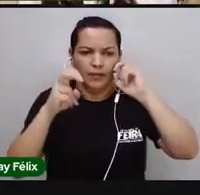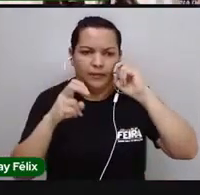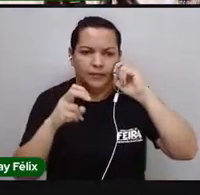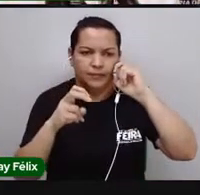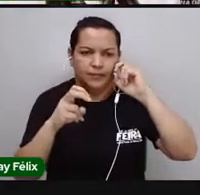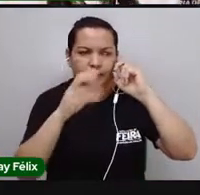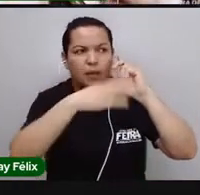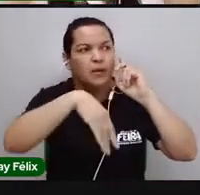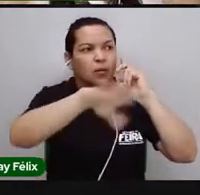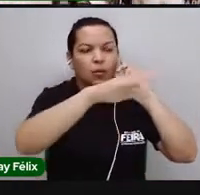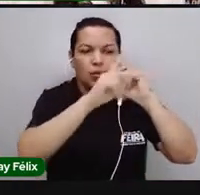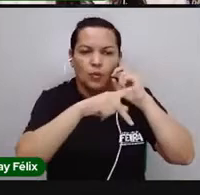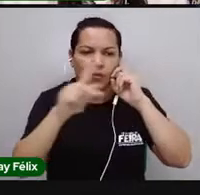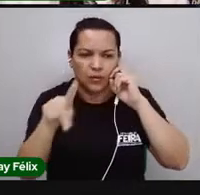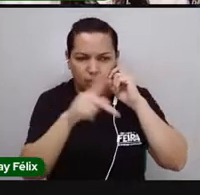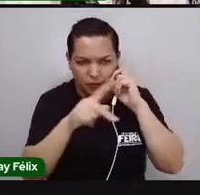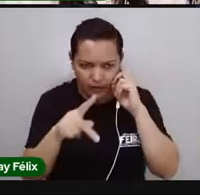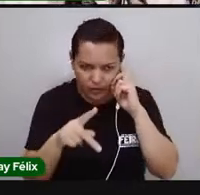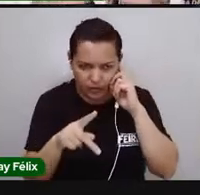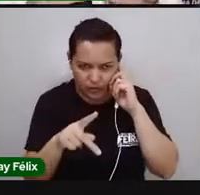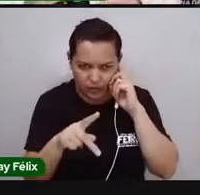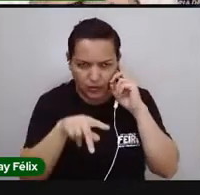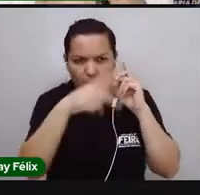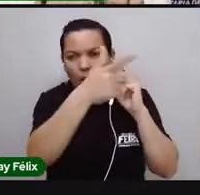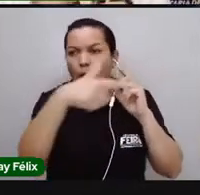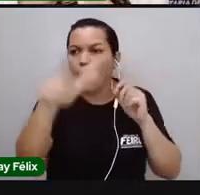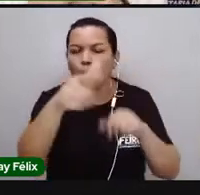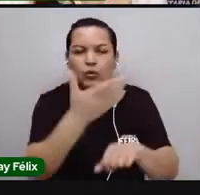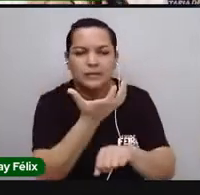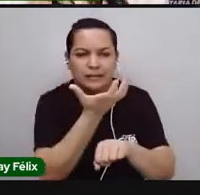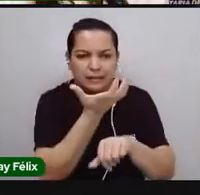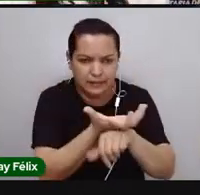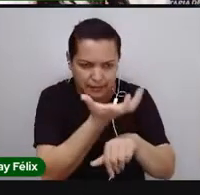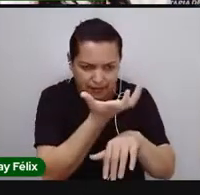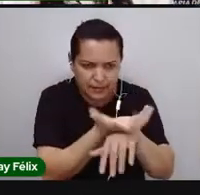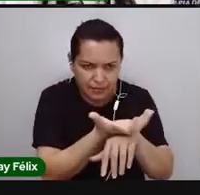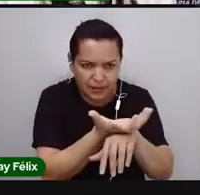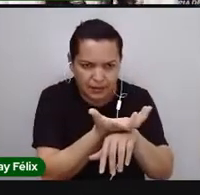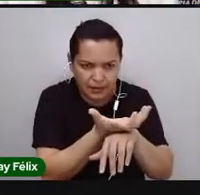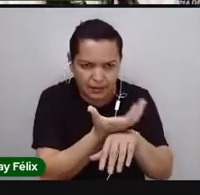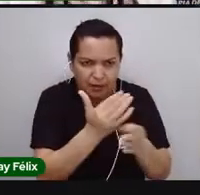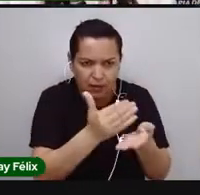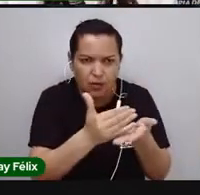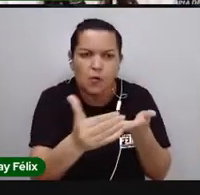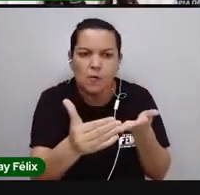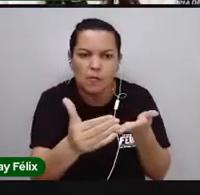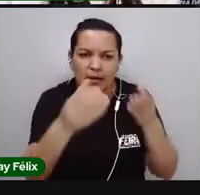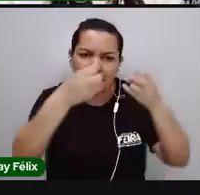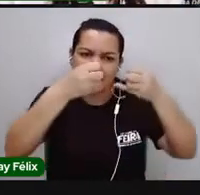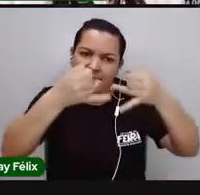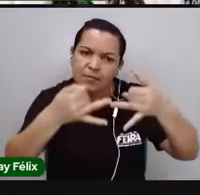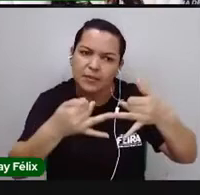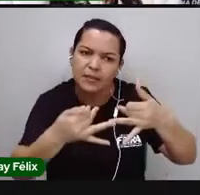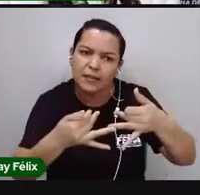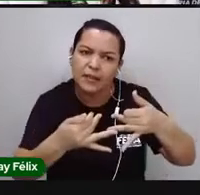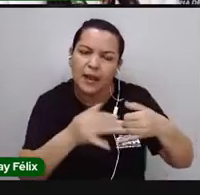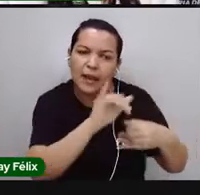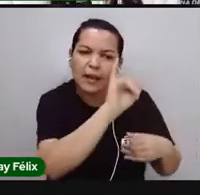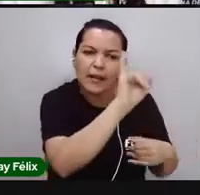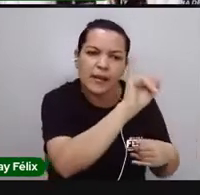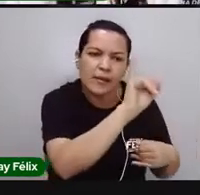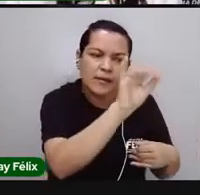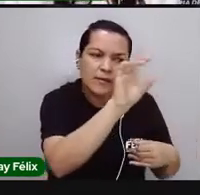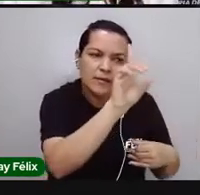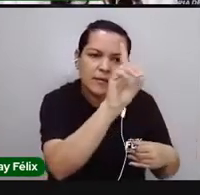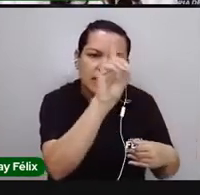as outras professoras das outras disciplinas, vamos começar a tratar falando sobre identidade. Pró